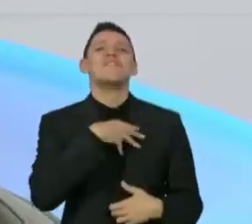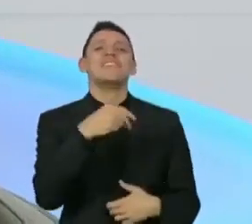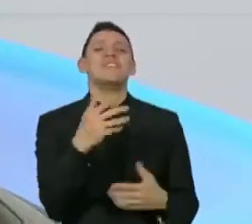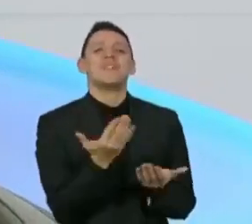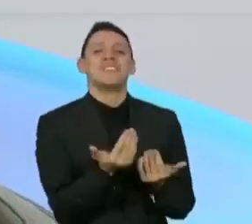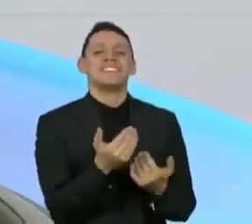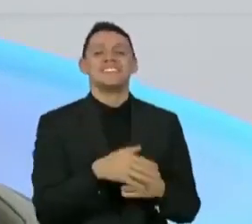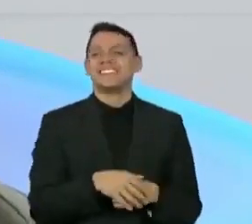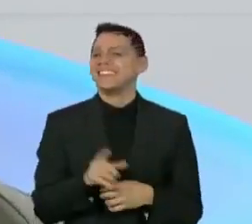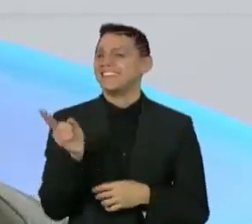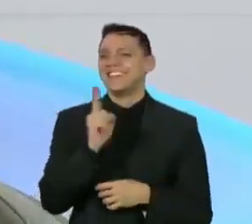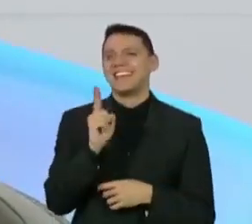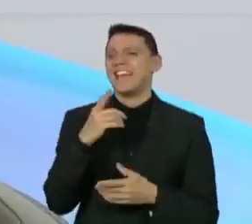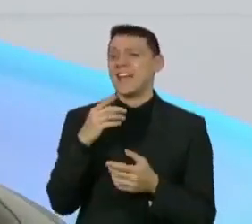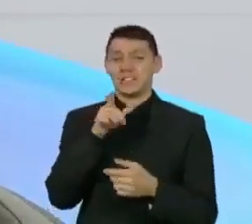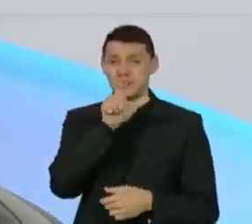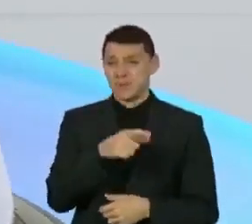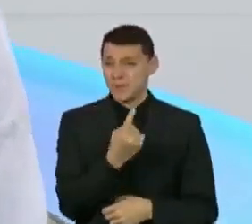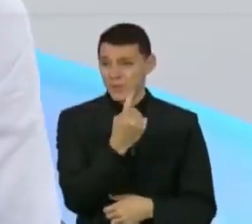Atores são crianças